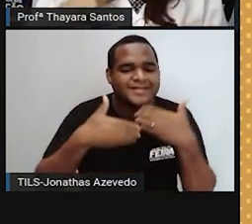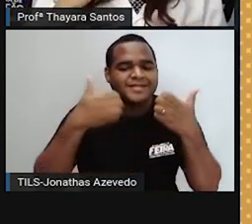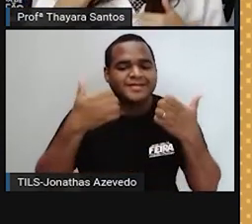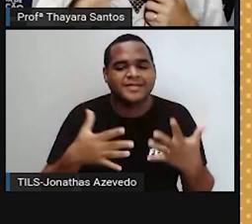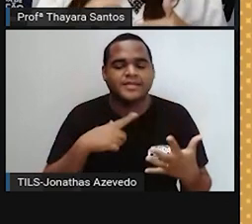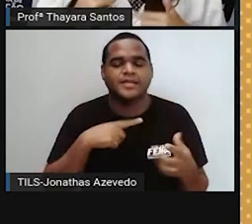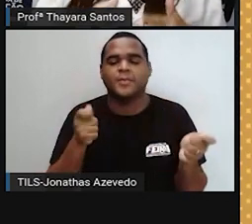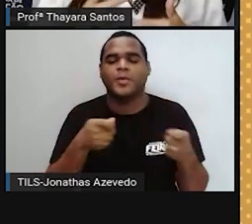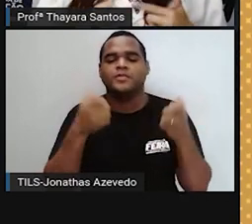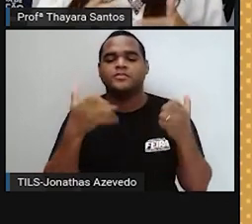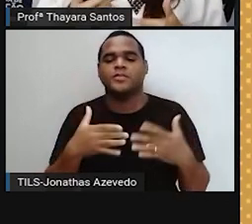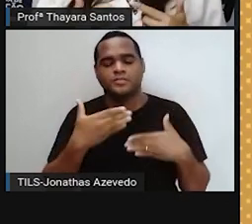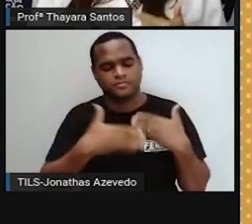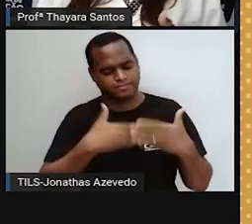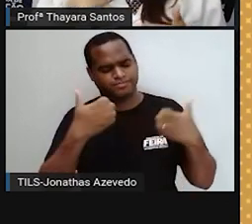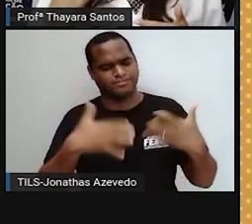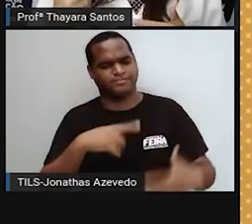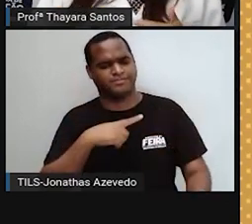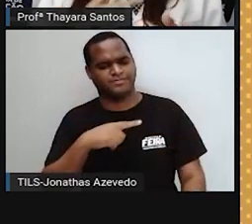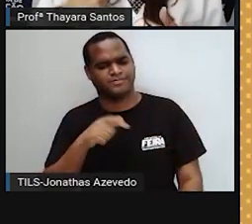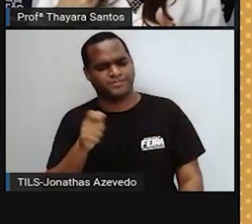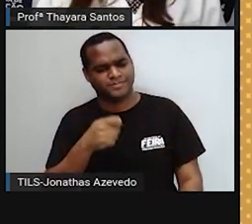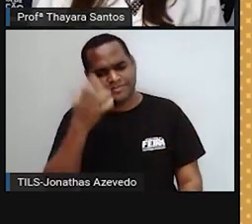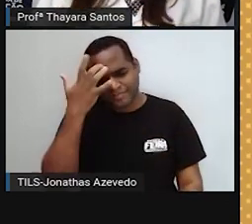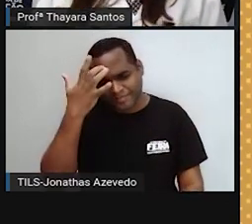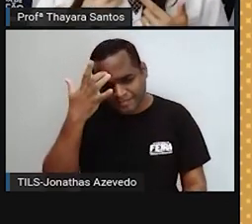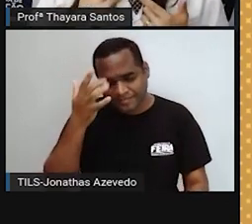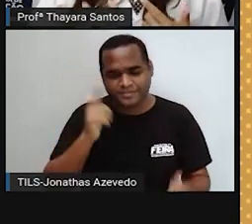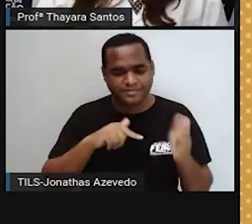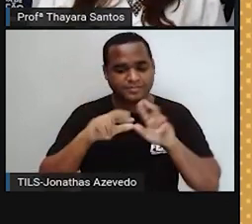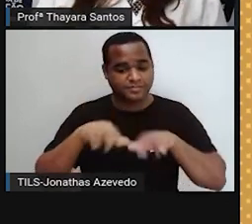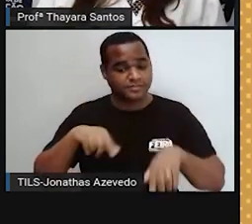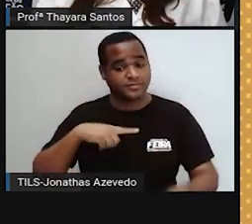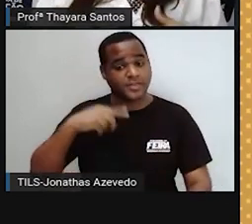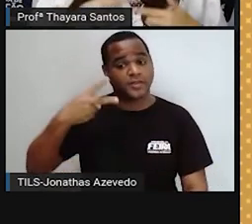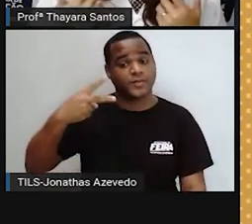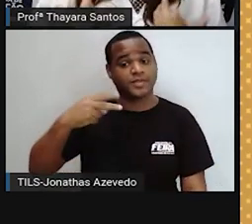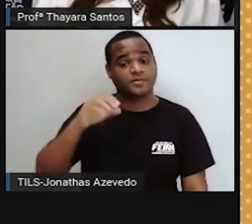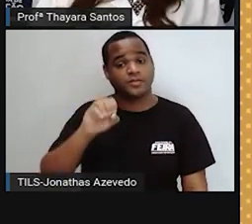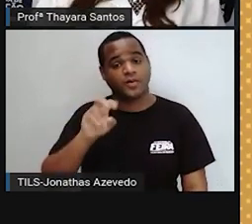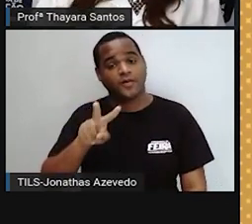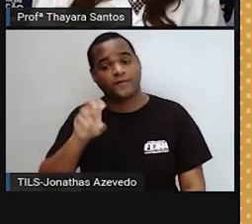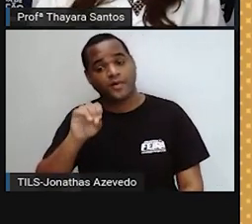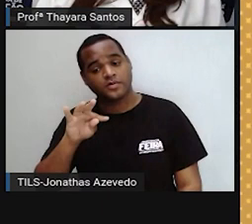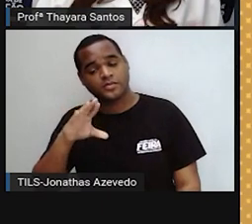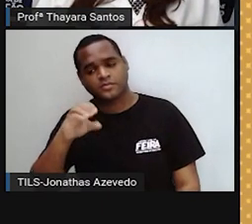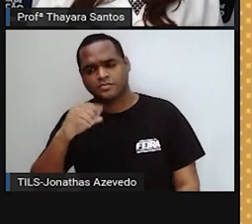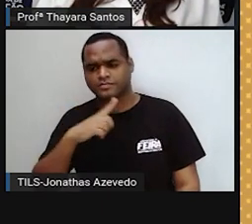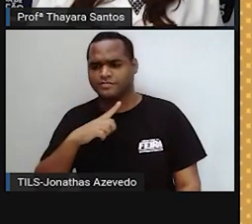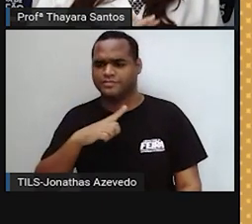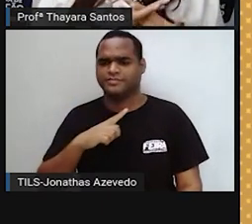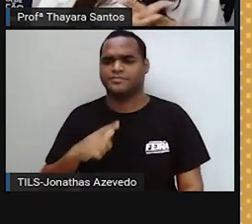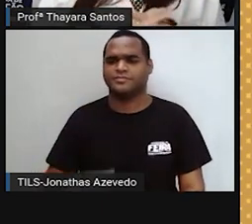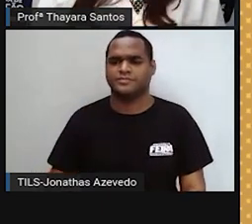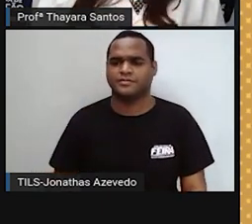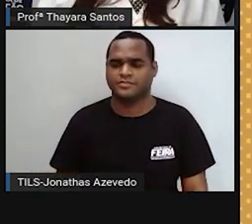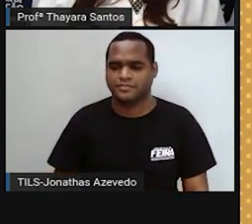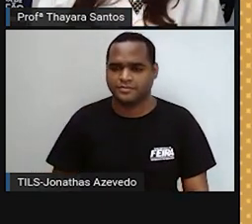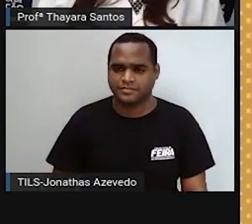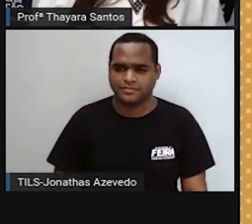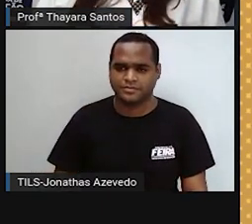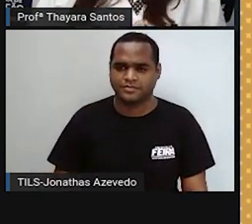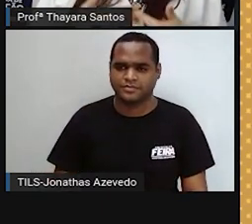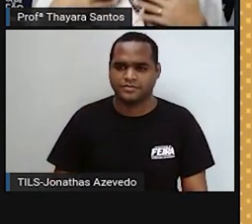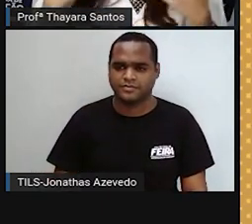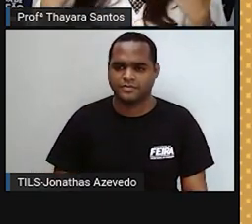aí esses ovócitos começam a amadurecer e se transformam em ovócito secundário. E nesse momento, sim, ele vai estar pronto para